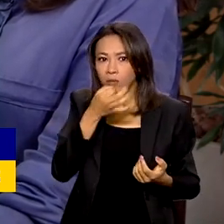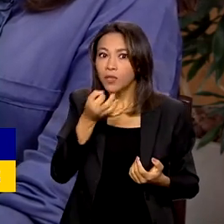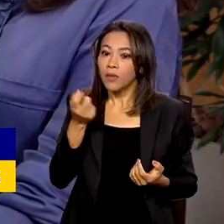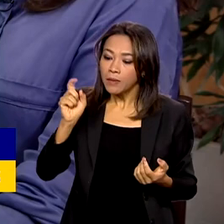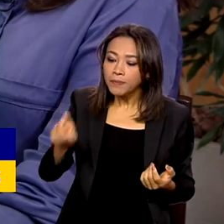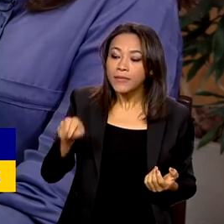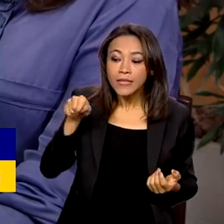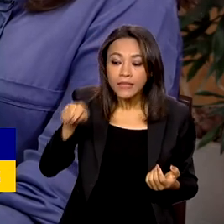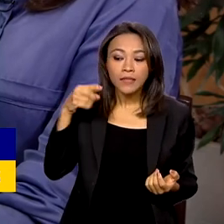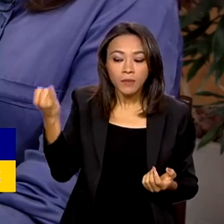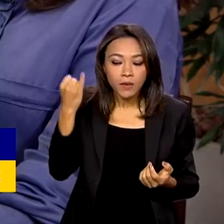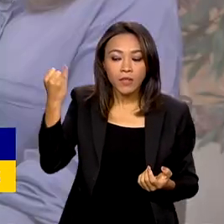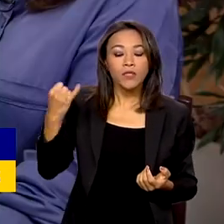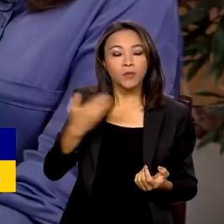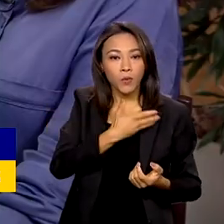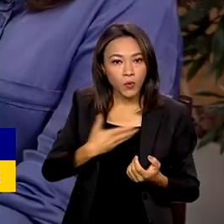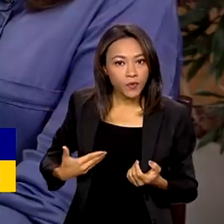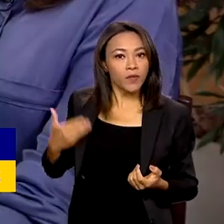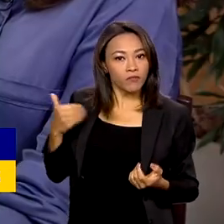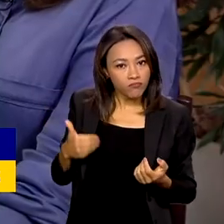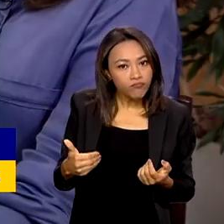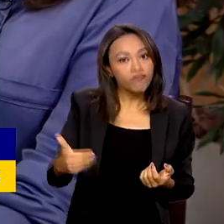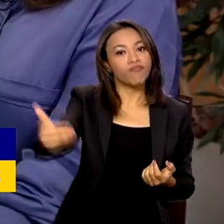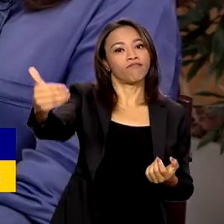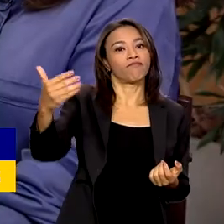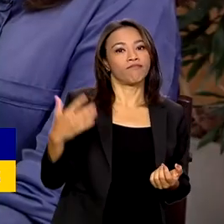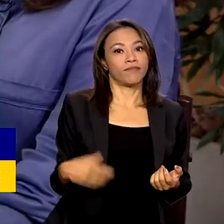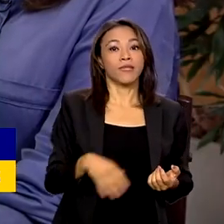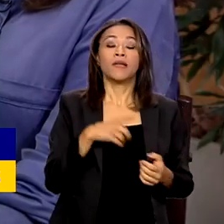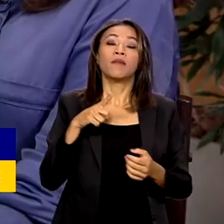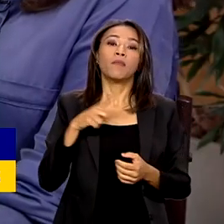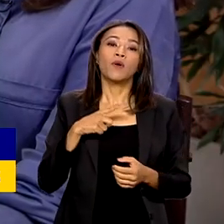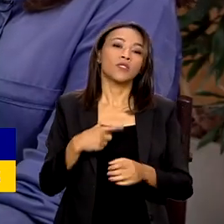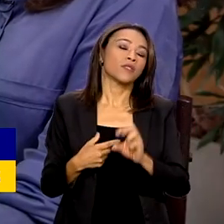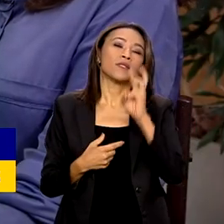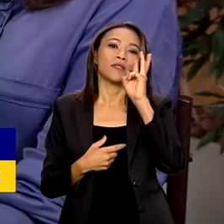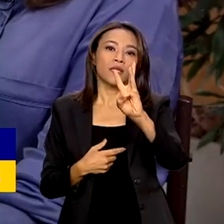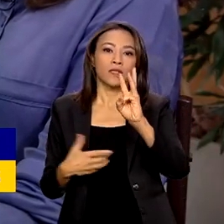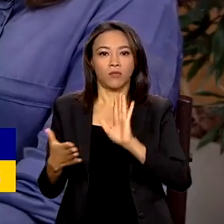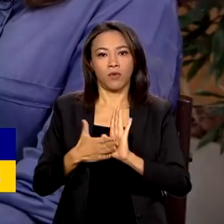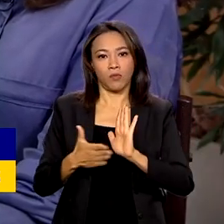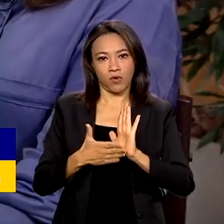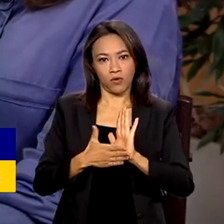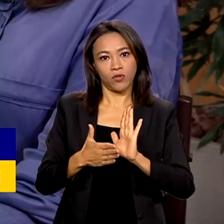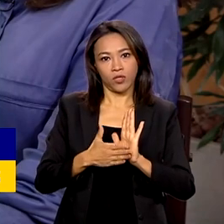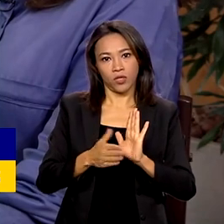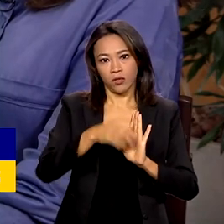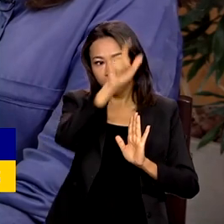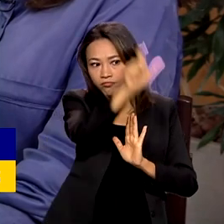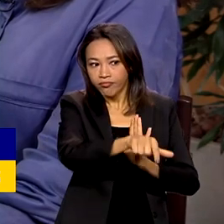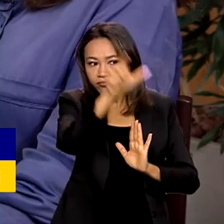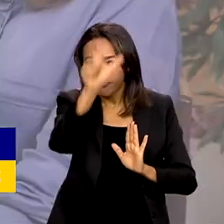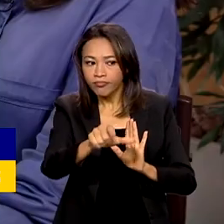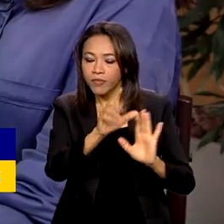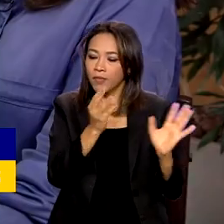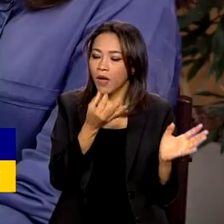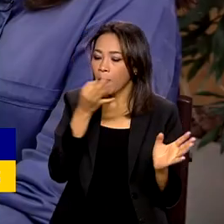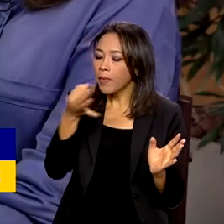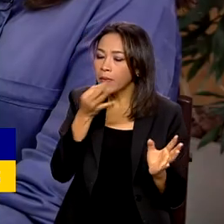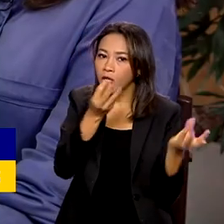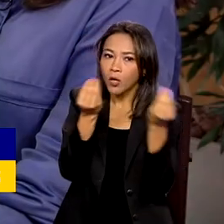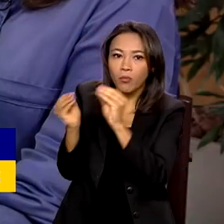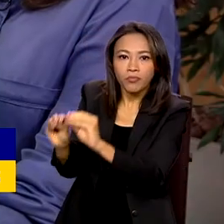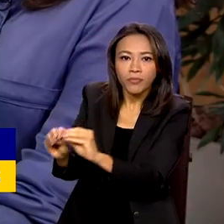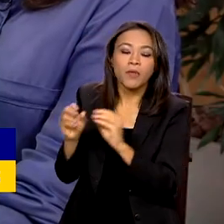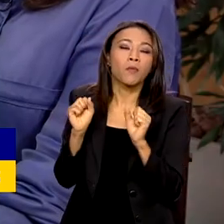prioridade para que o governo possa fazer. Ele pode fazer três propostas de ação e ele